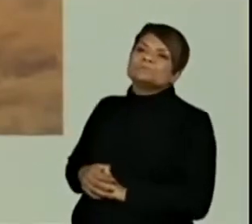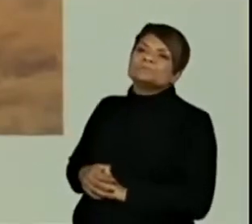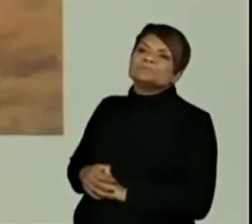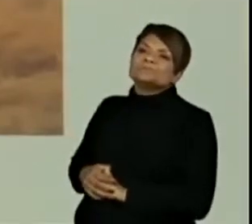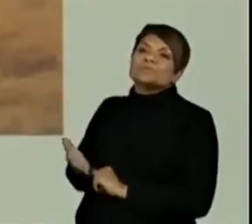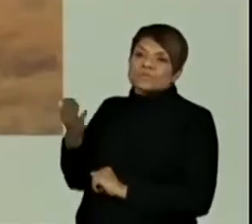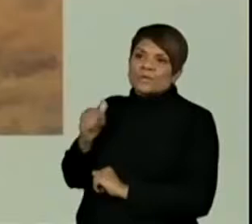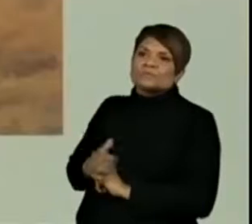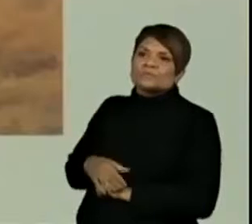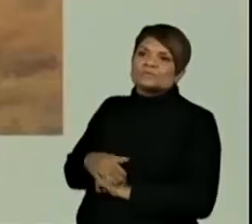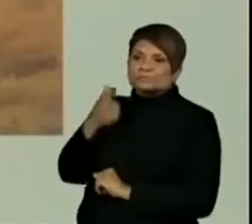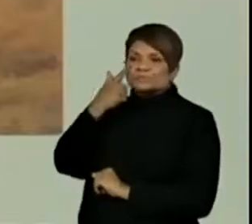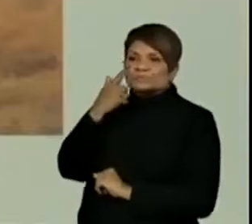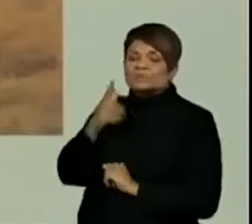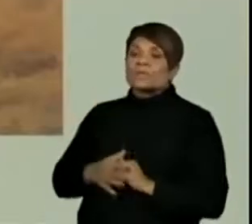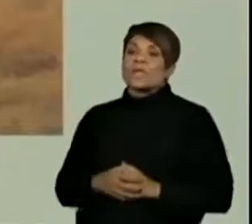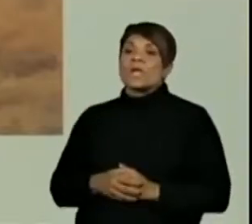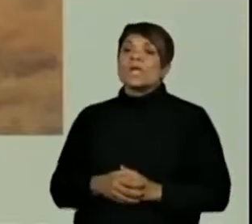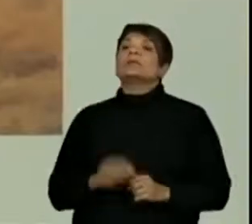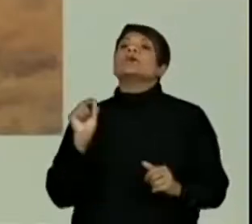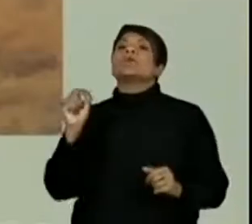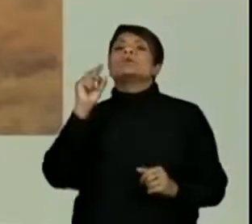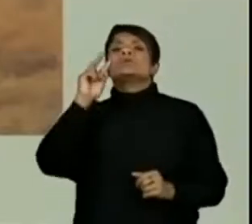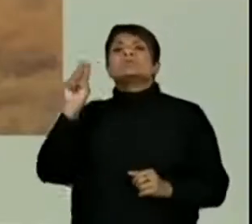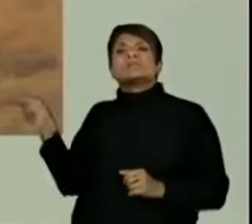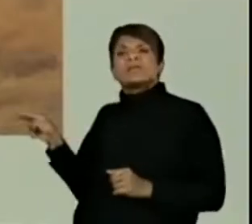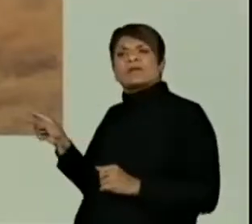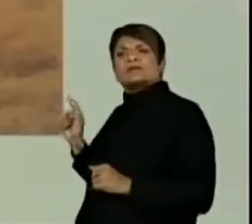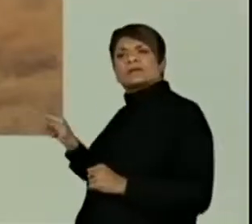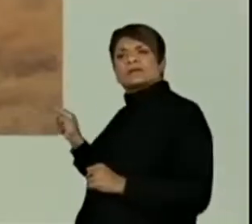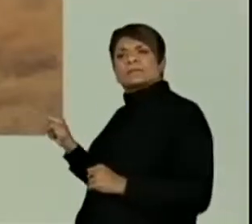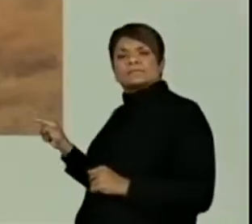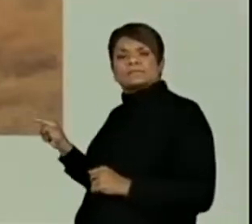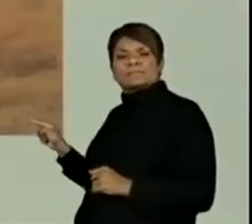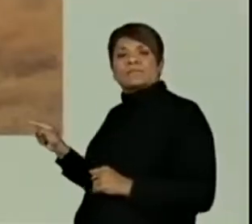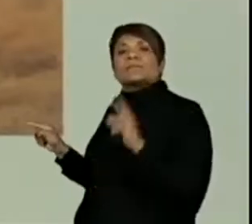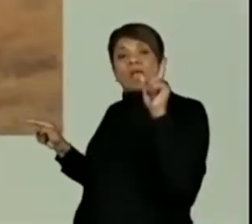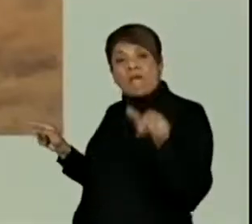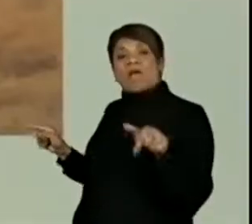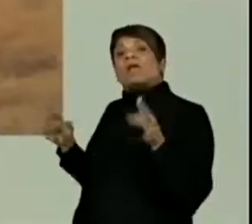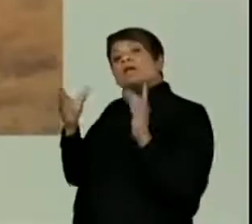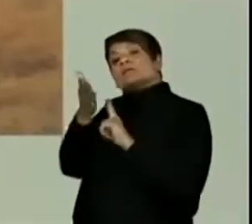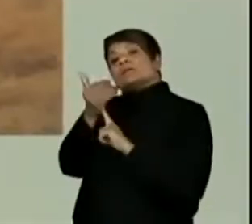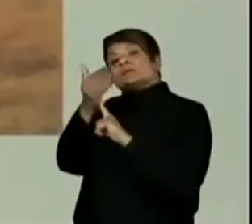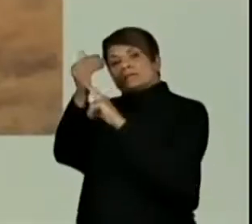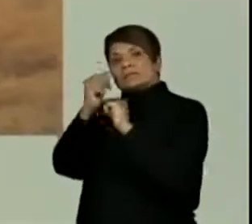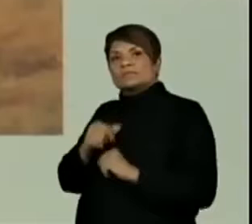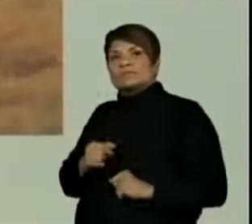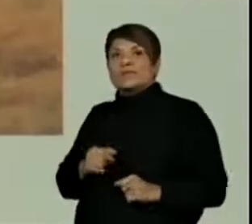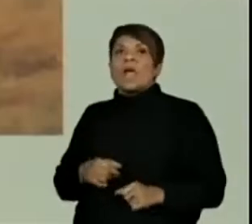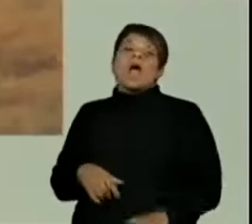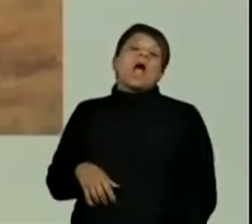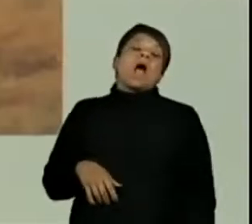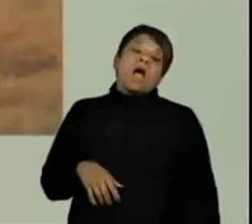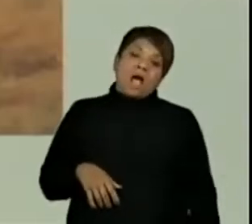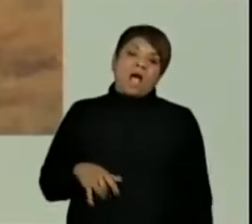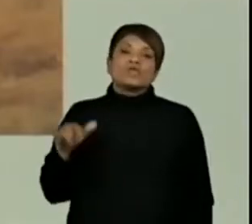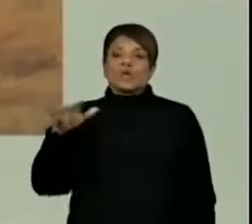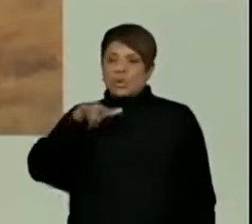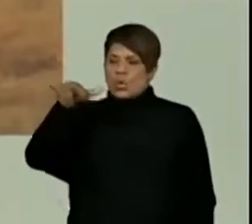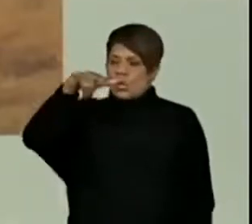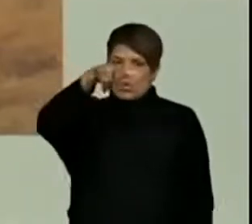Vamos ver. O que você está vendo nessa imagem que é tecnologia? Drone, celular,